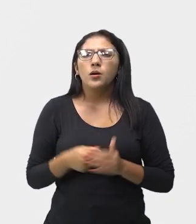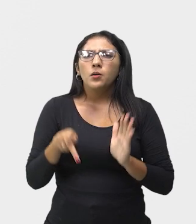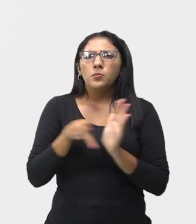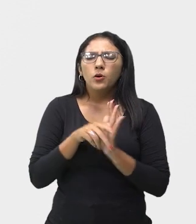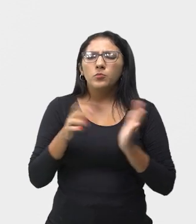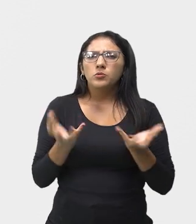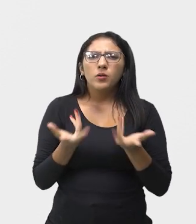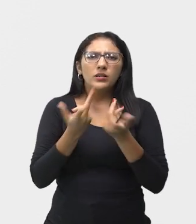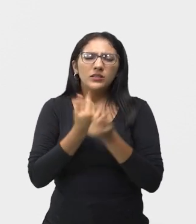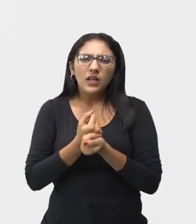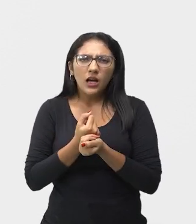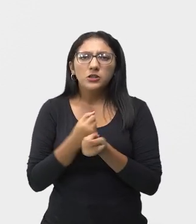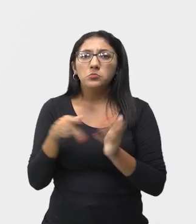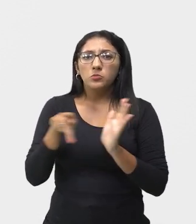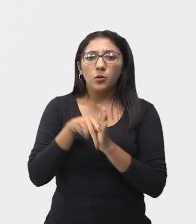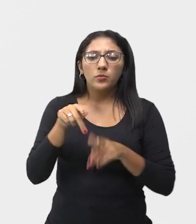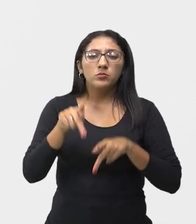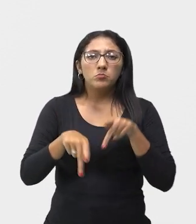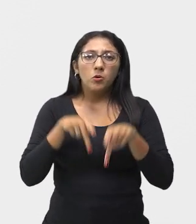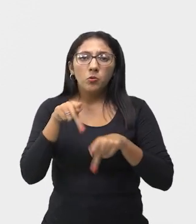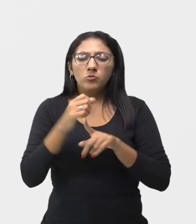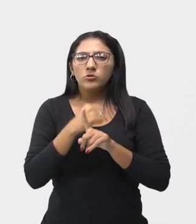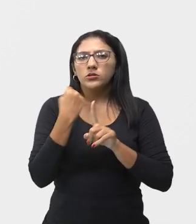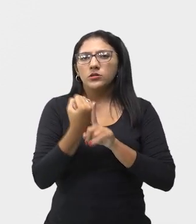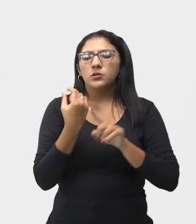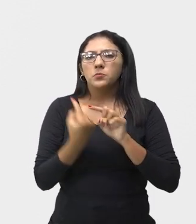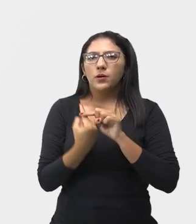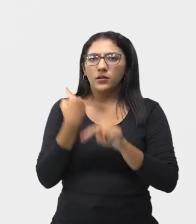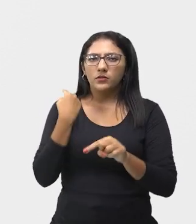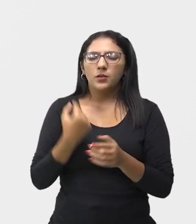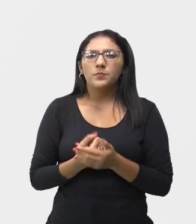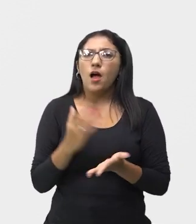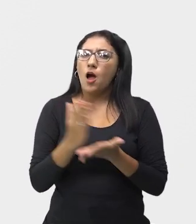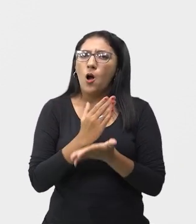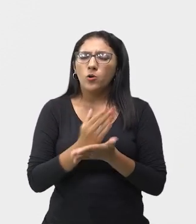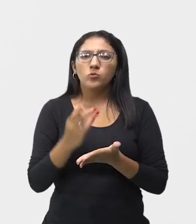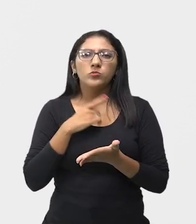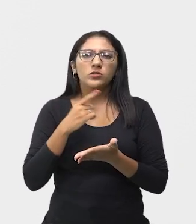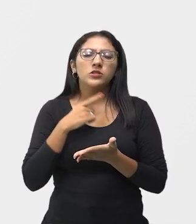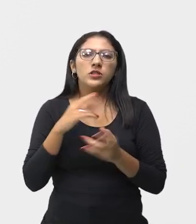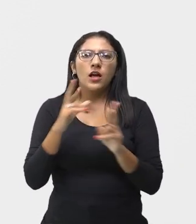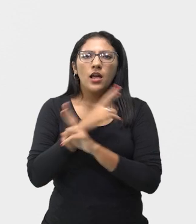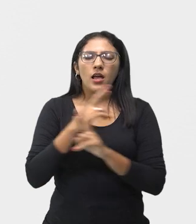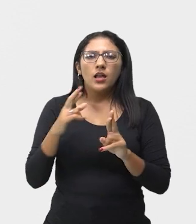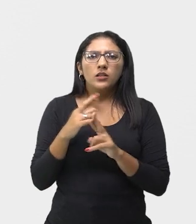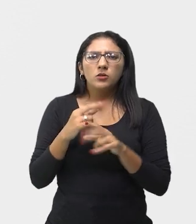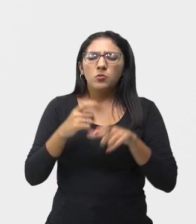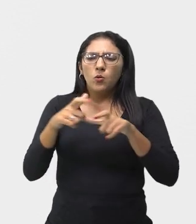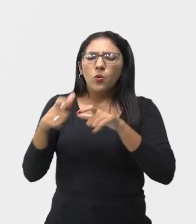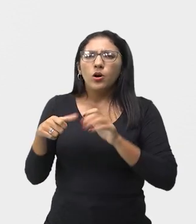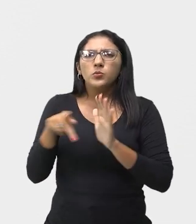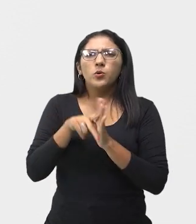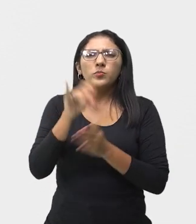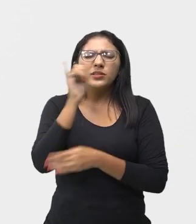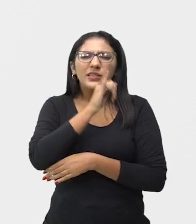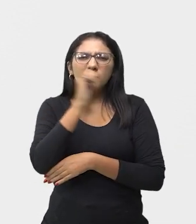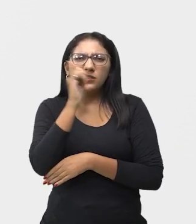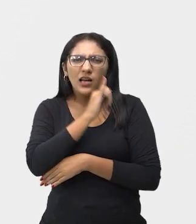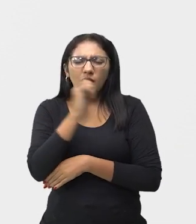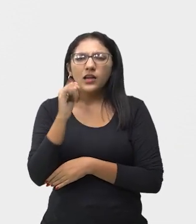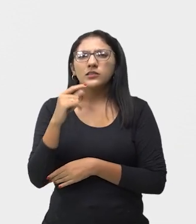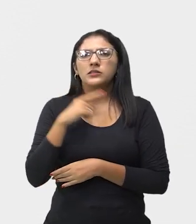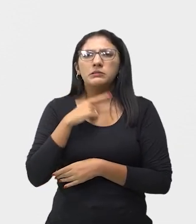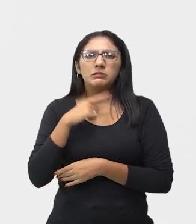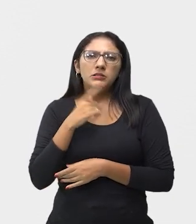dos tipos sociais da época. Algumas representavam religiões da Itália e falavam de aletos